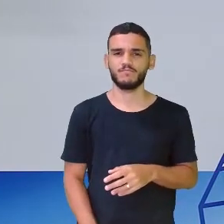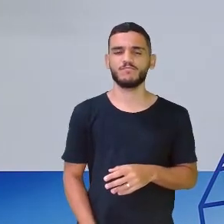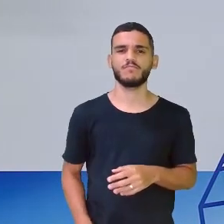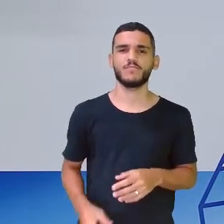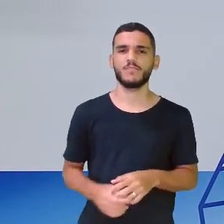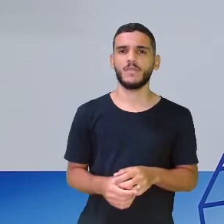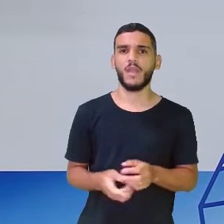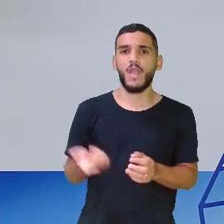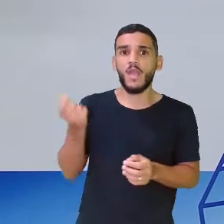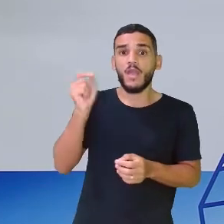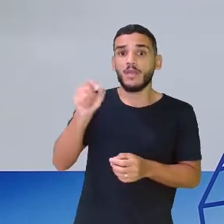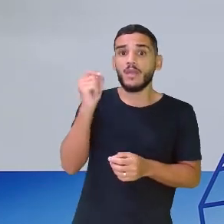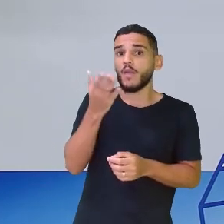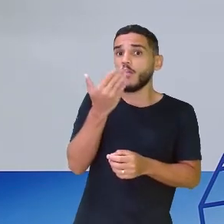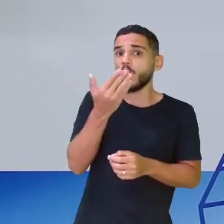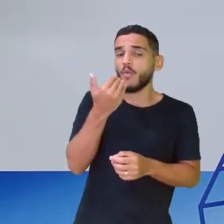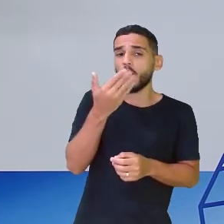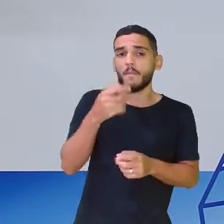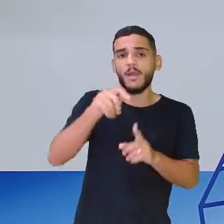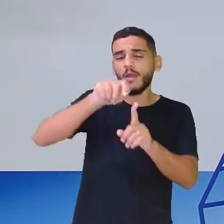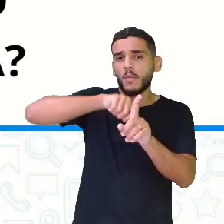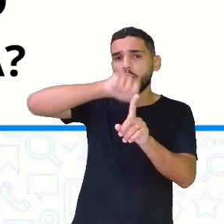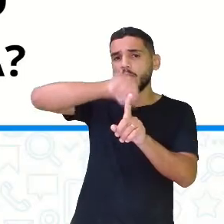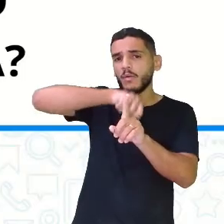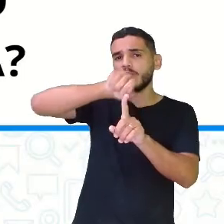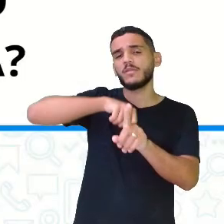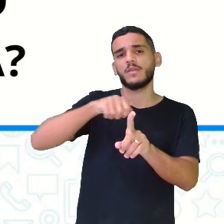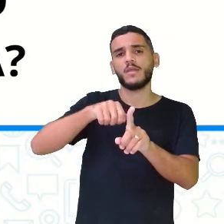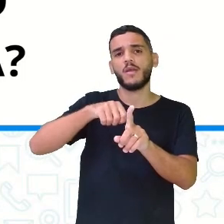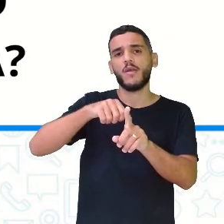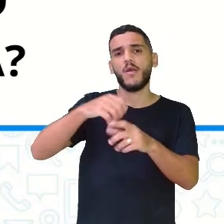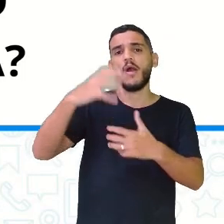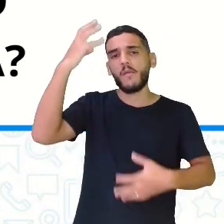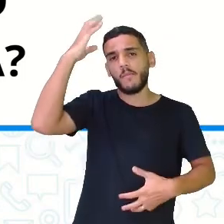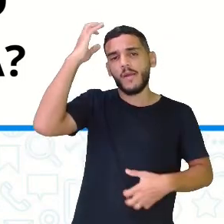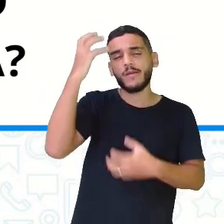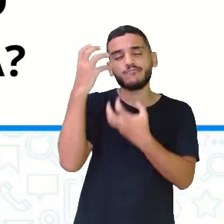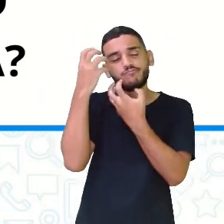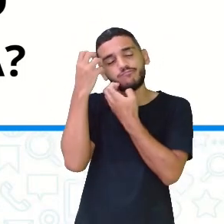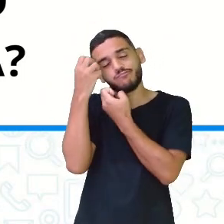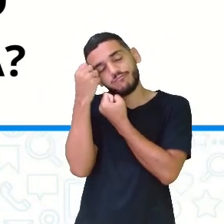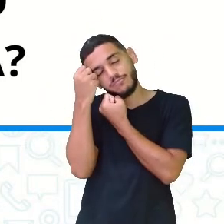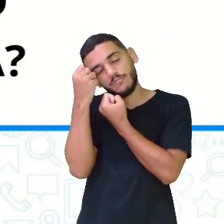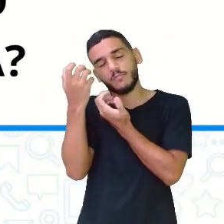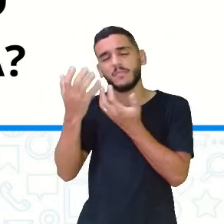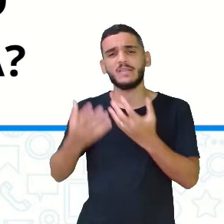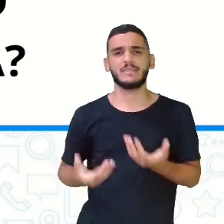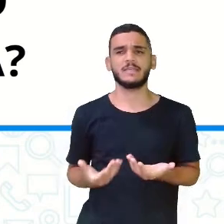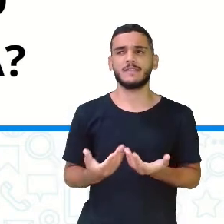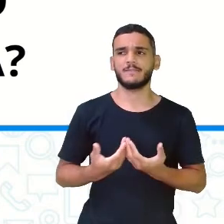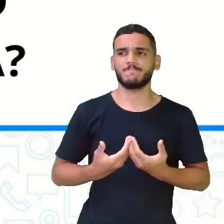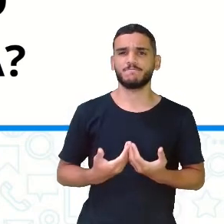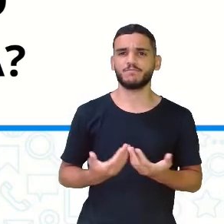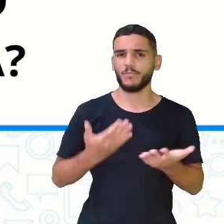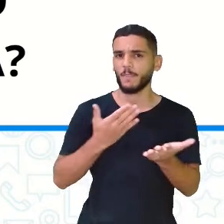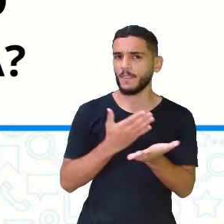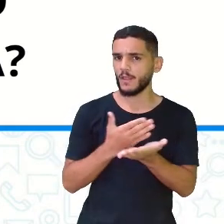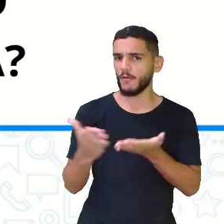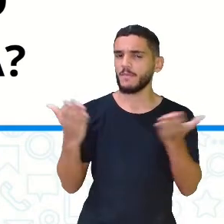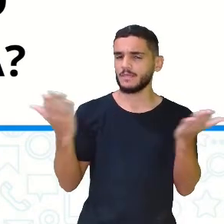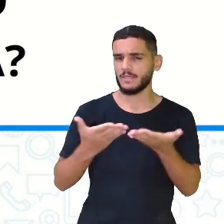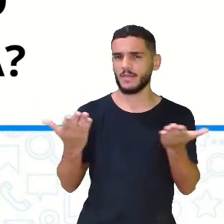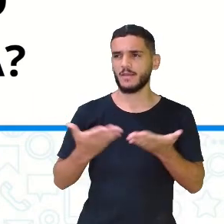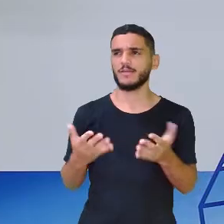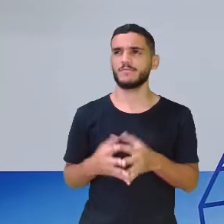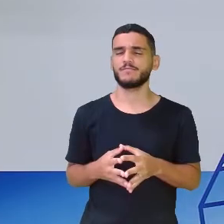comeu todas as bananas enquanto o macaco dormia, gente? Vou começar a leitura.